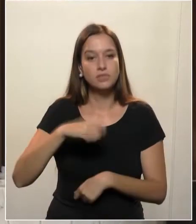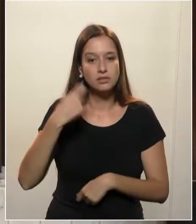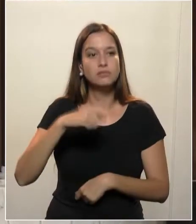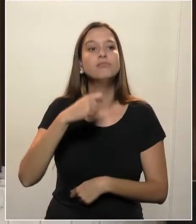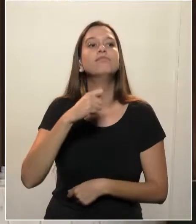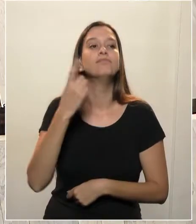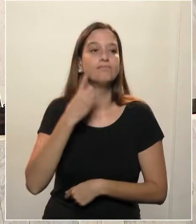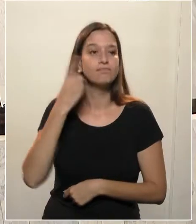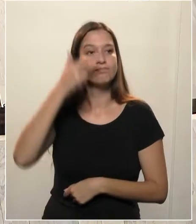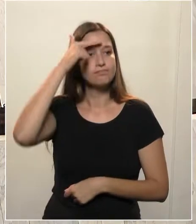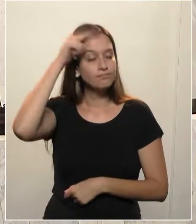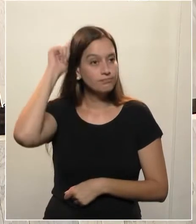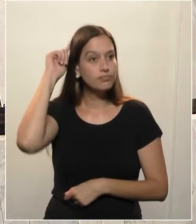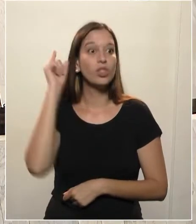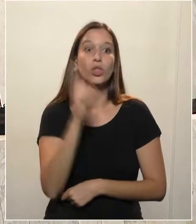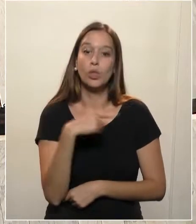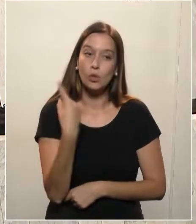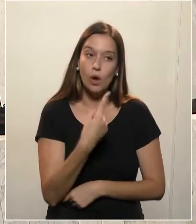que nós estamos vivendo.